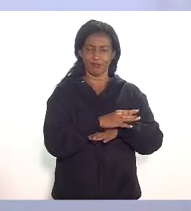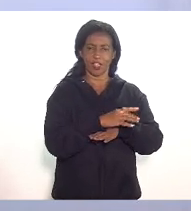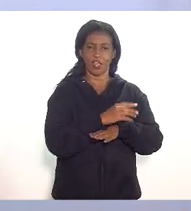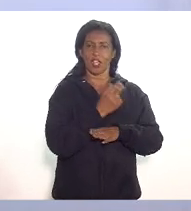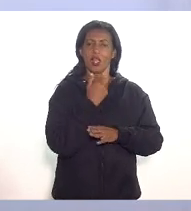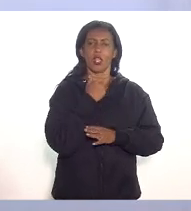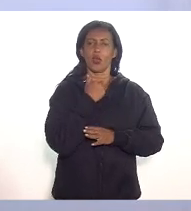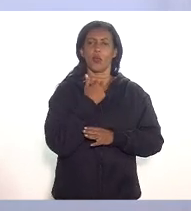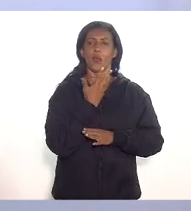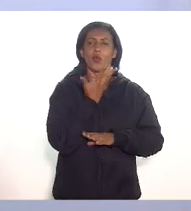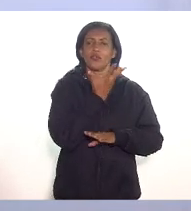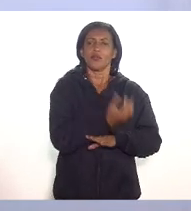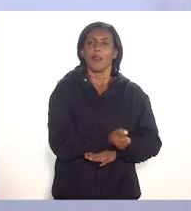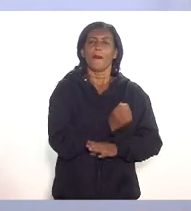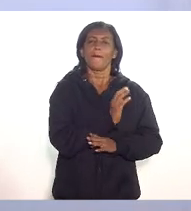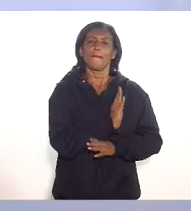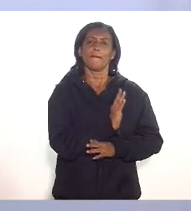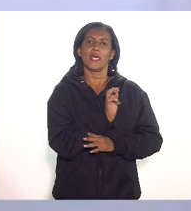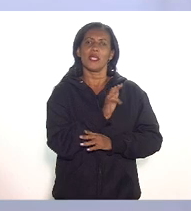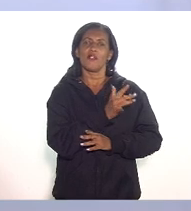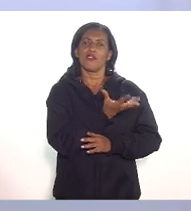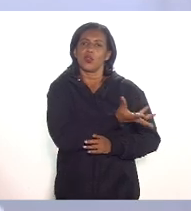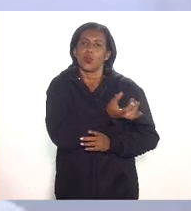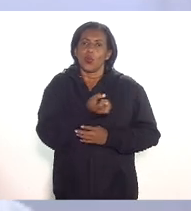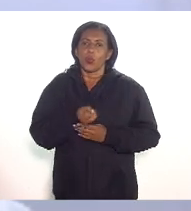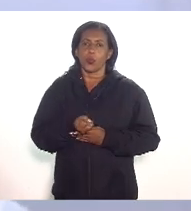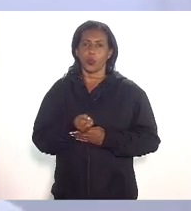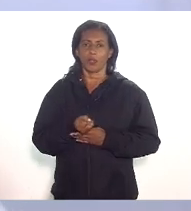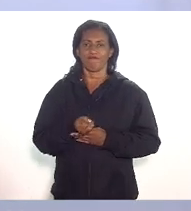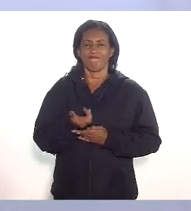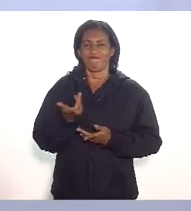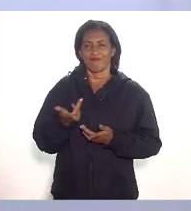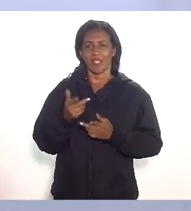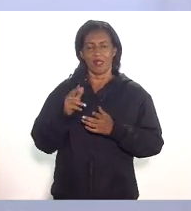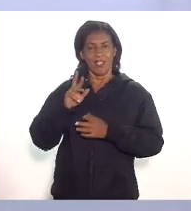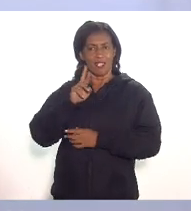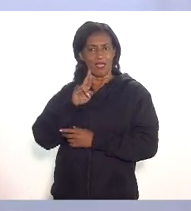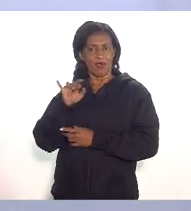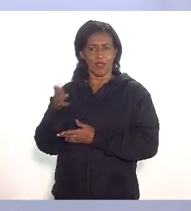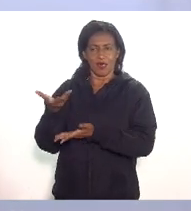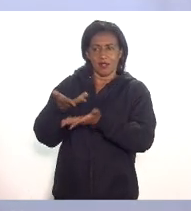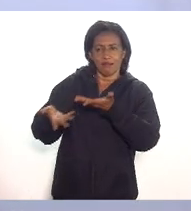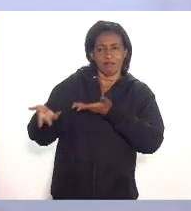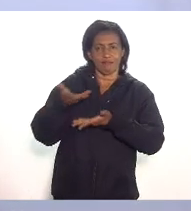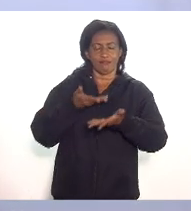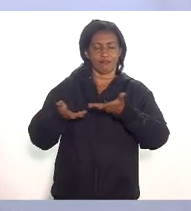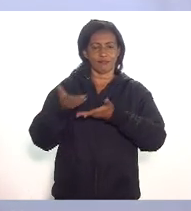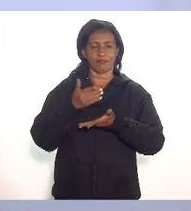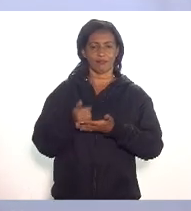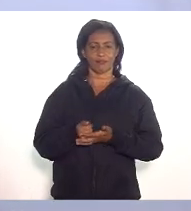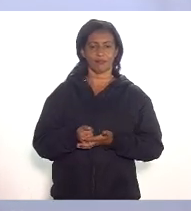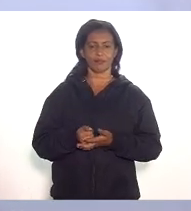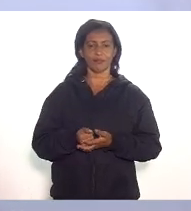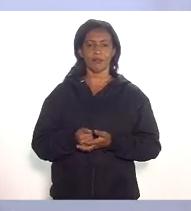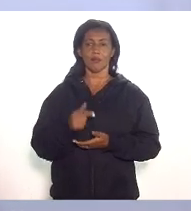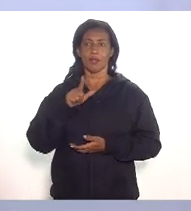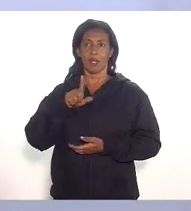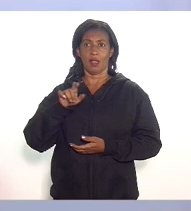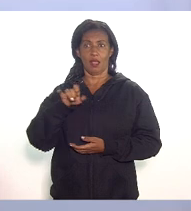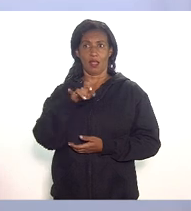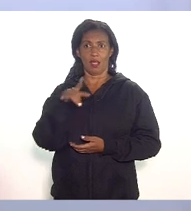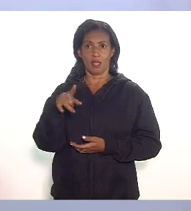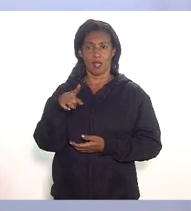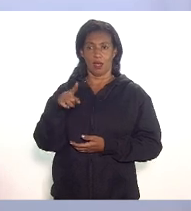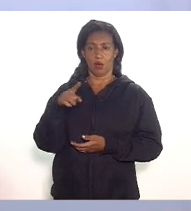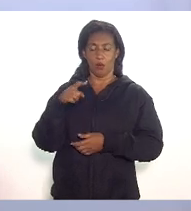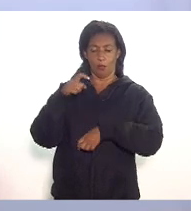poderão considerar o benefício então entramos numa referência circular para o leilão cujo prazo para a